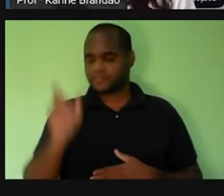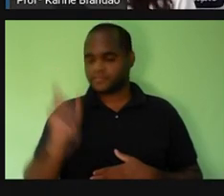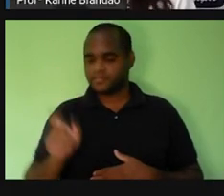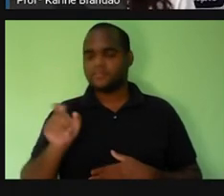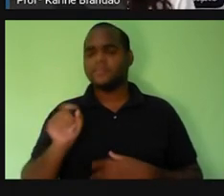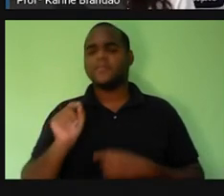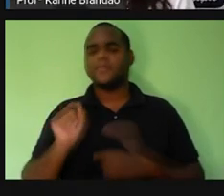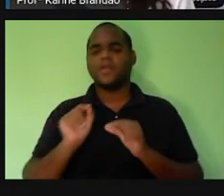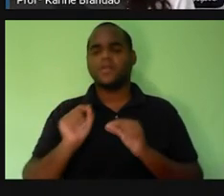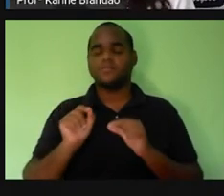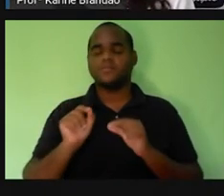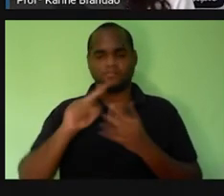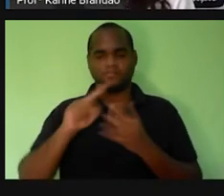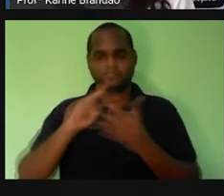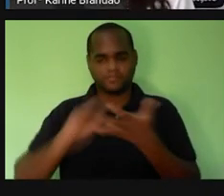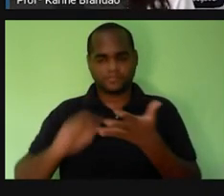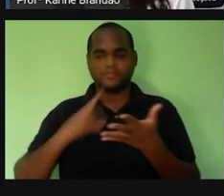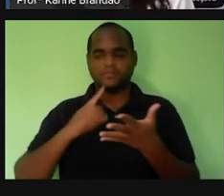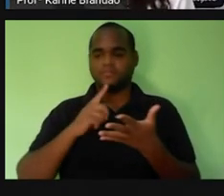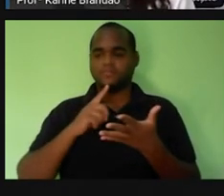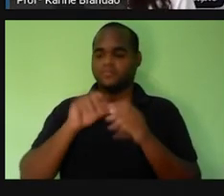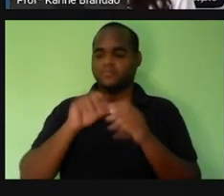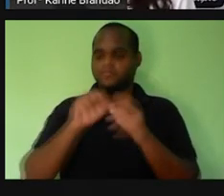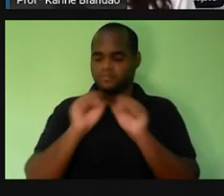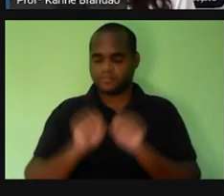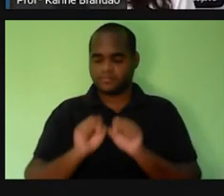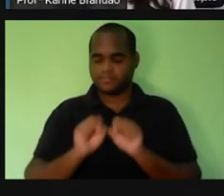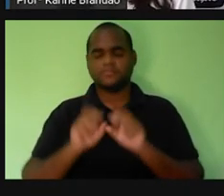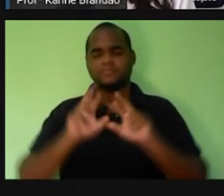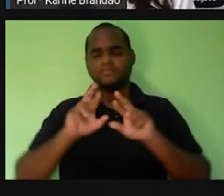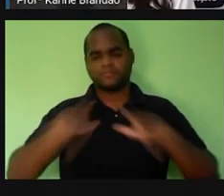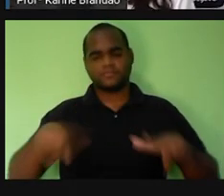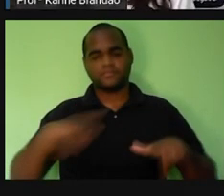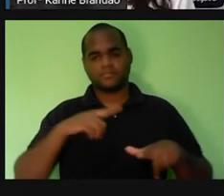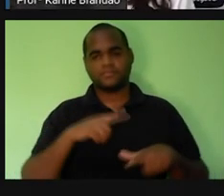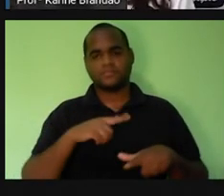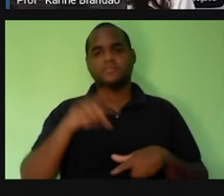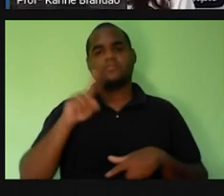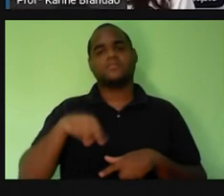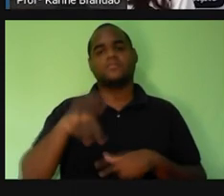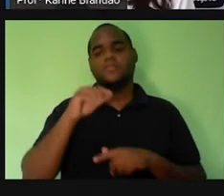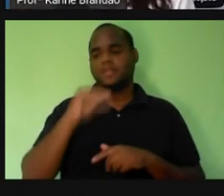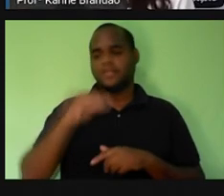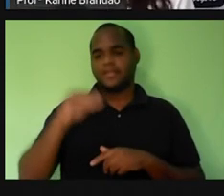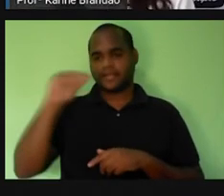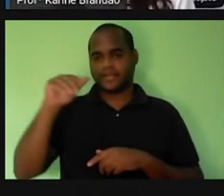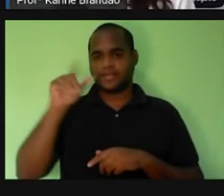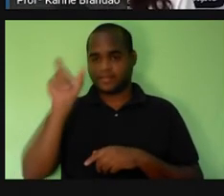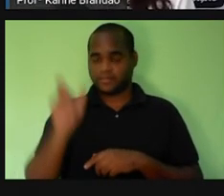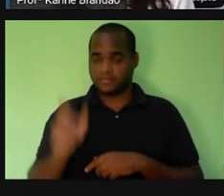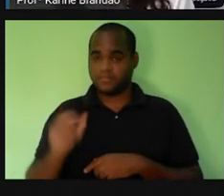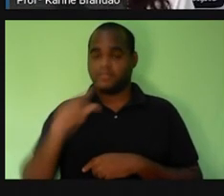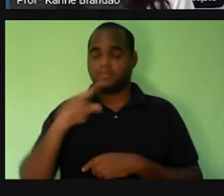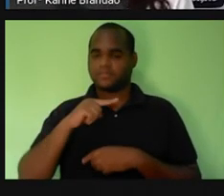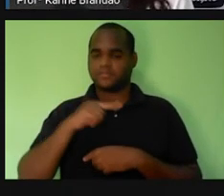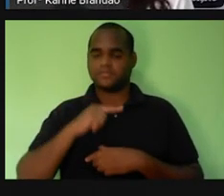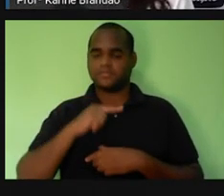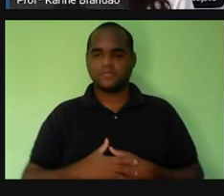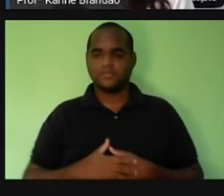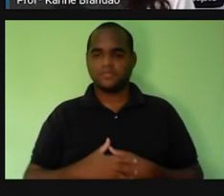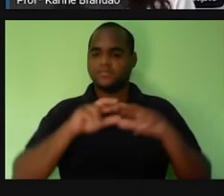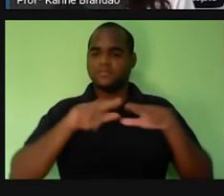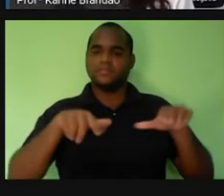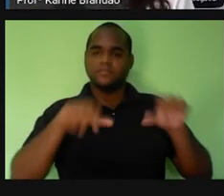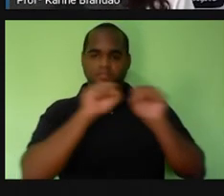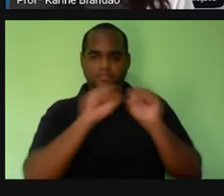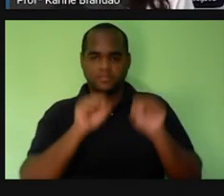pró, tem vários sistemas. Então, é um nível abaixo do organismo, né? Tem vários sistemas.